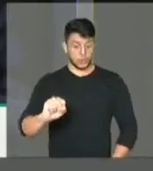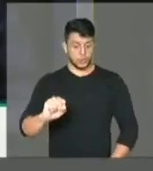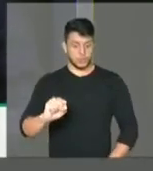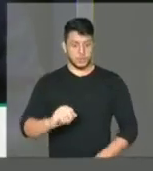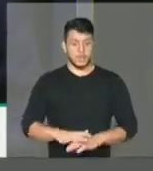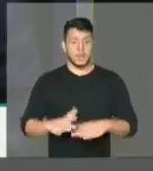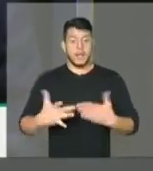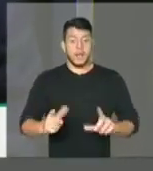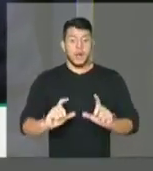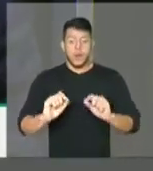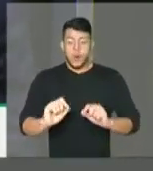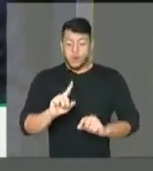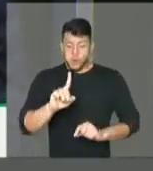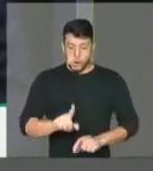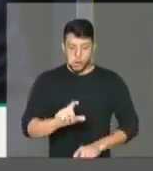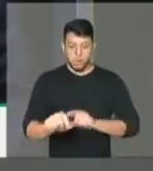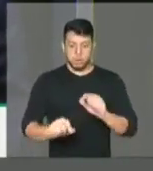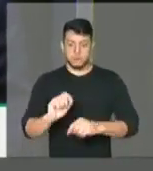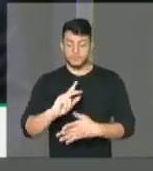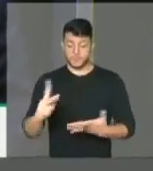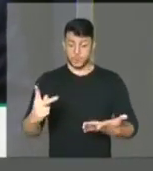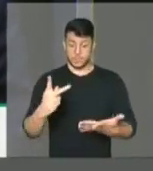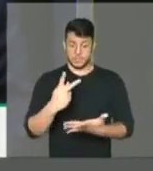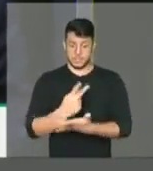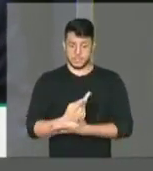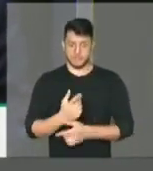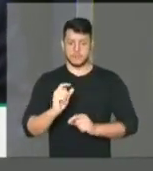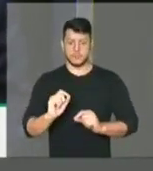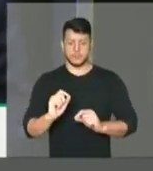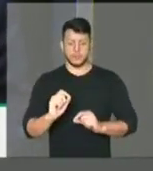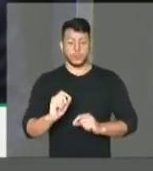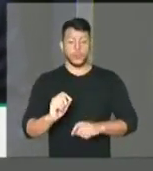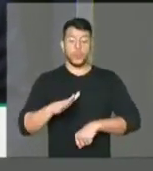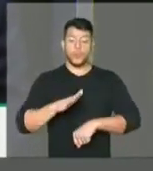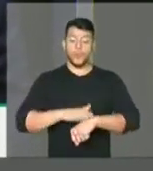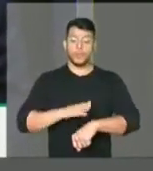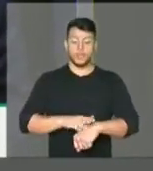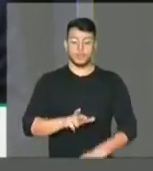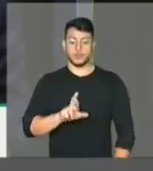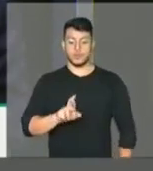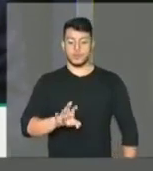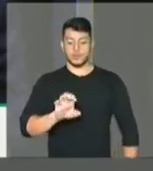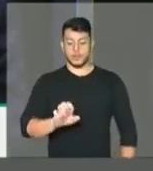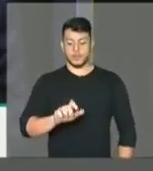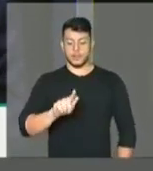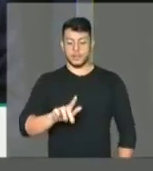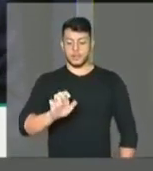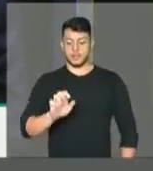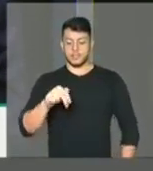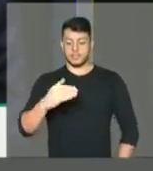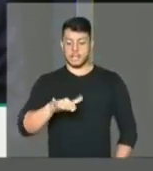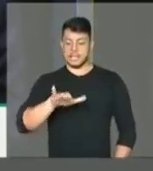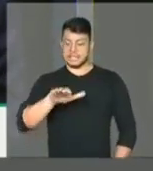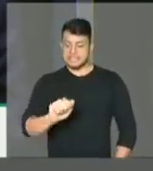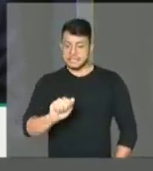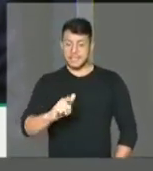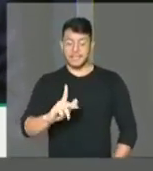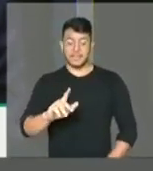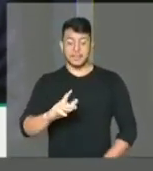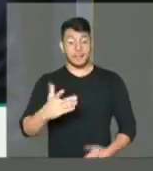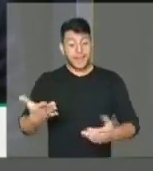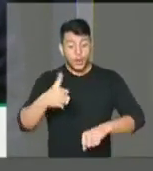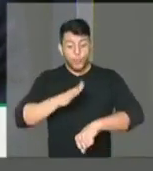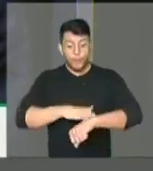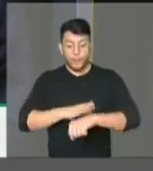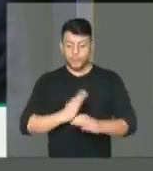regência, período de muitas mobilizações populares, cabanagem, sabinada, balaiada, revolta dos malês, chibata,